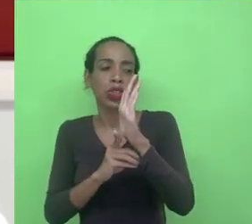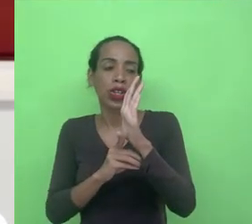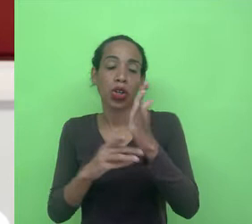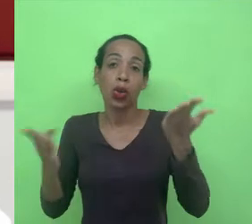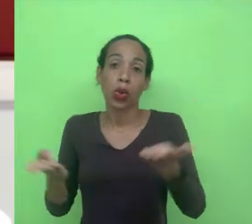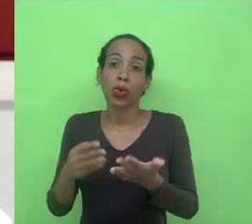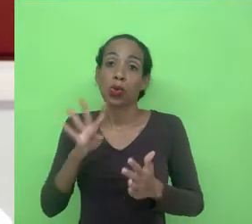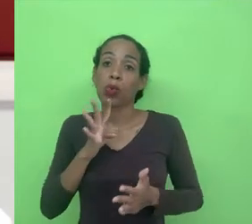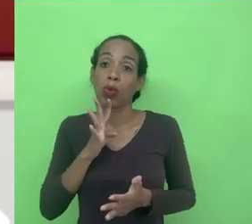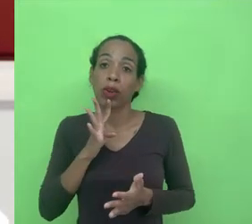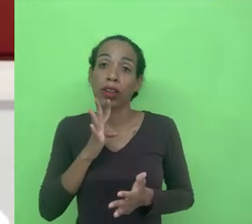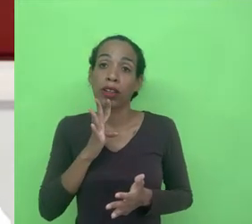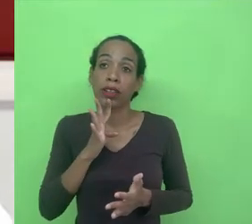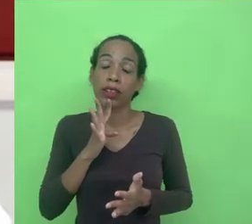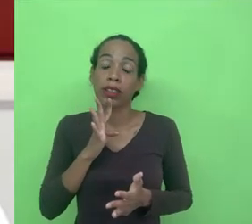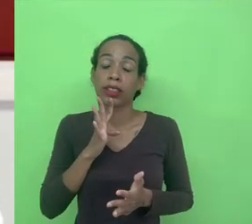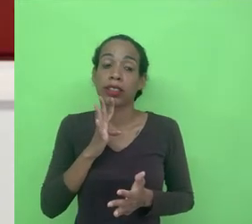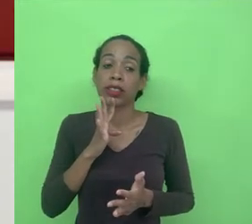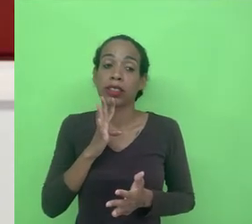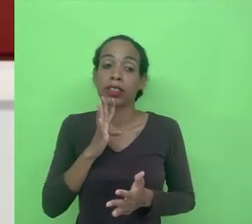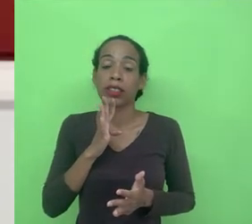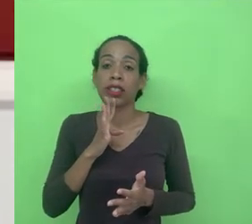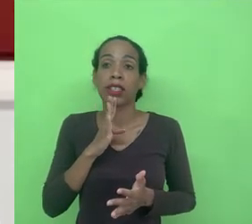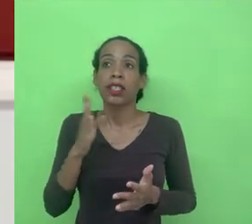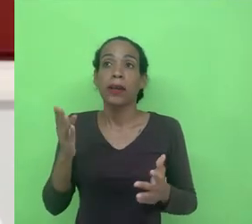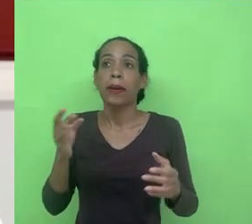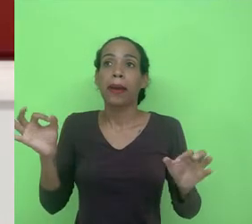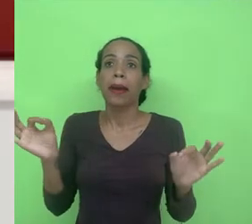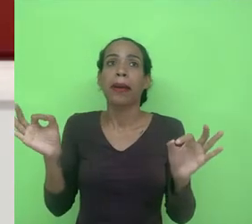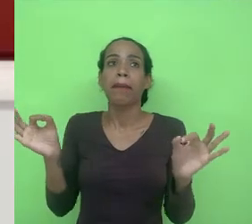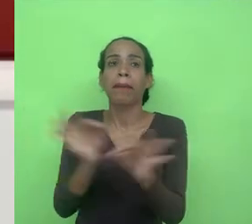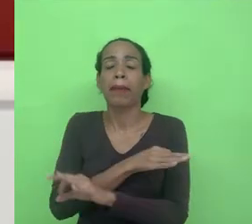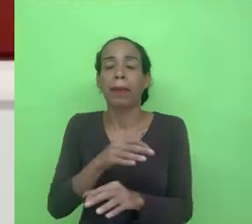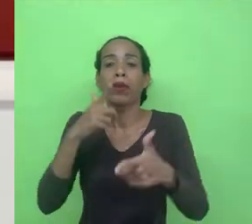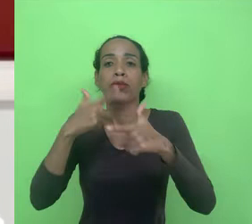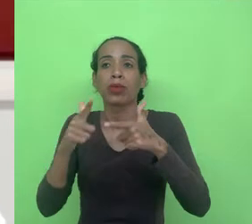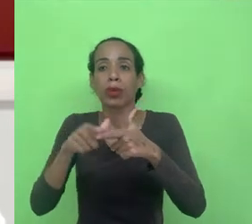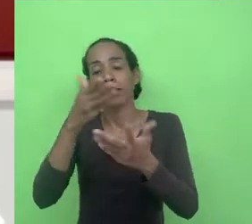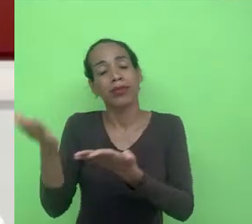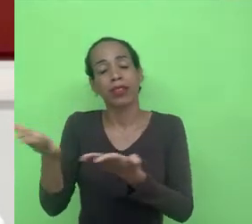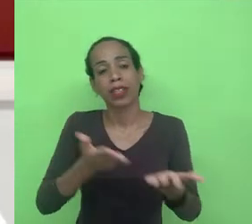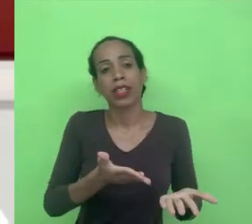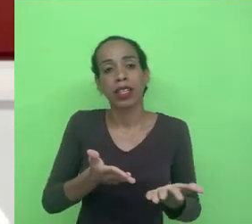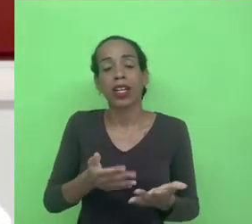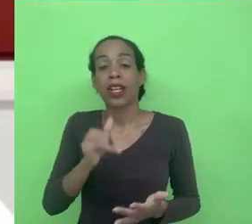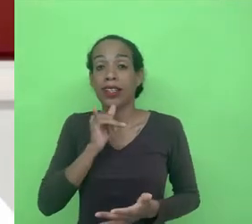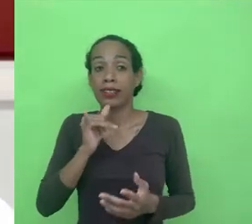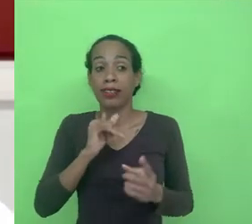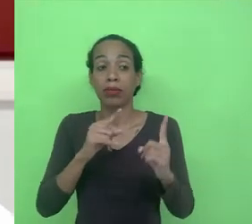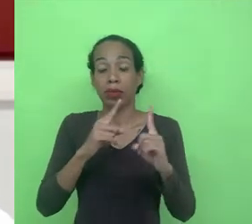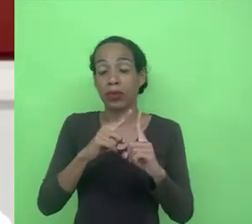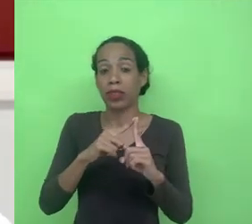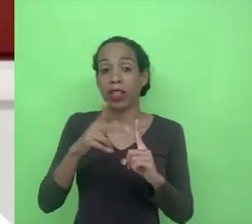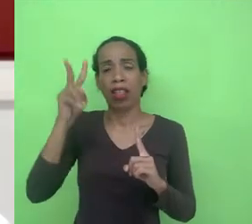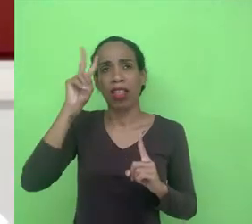ferramenta para me ligar para sanar os problemas que você traz o primeiro exemplo eu não sei se você lembra no